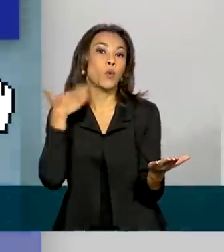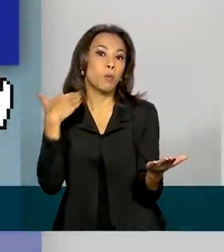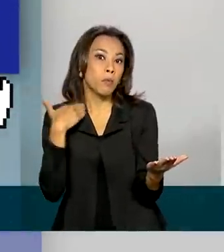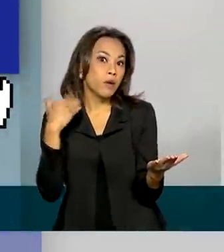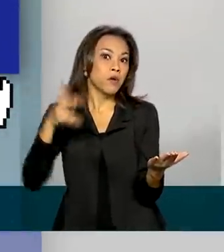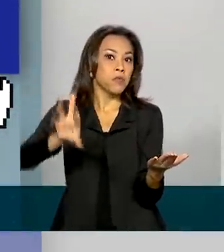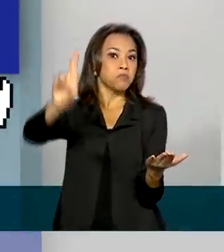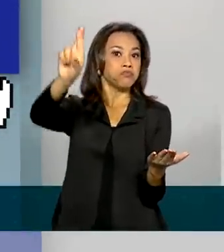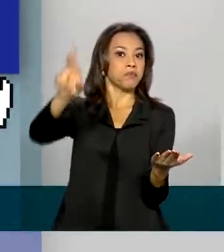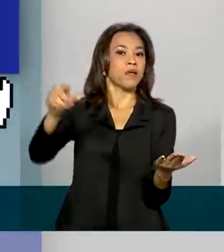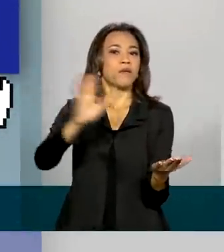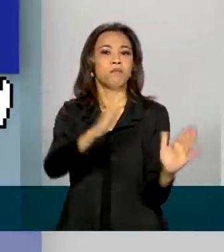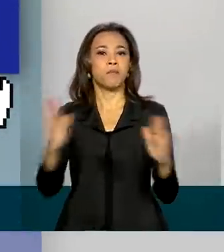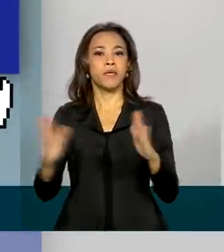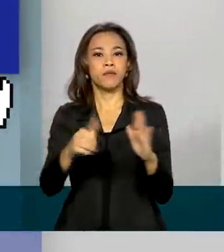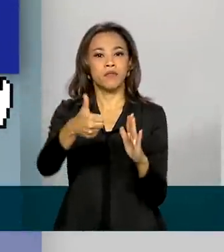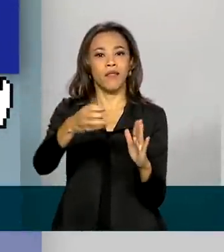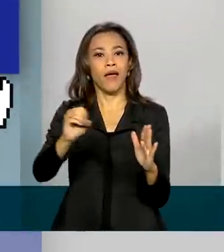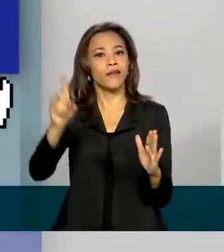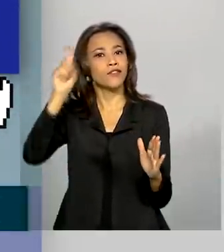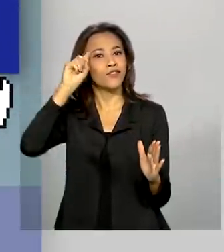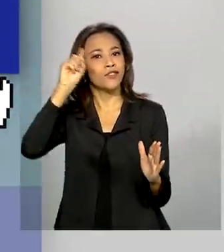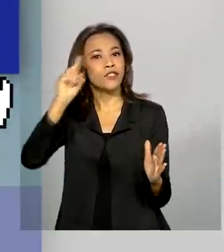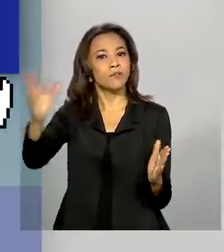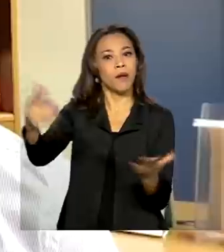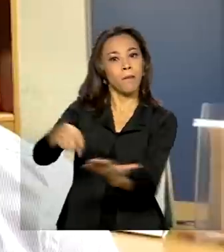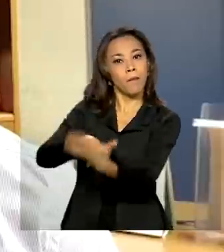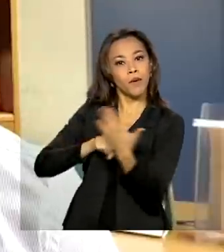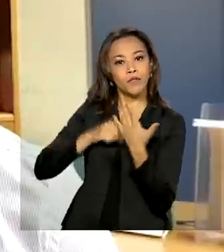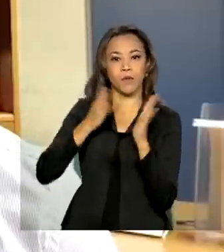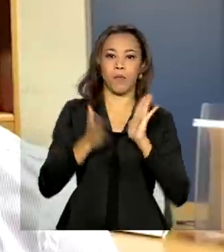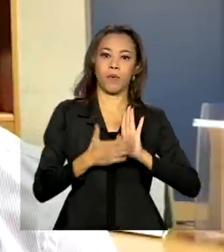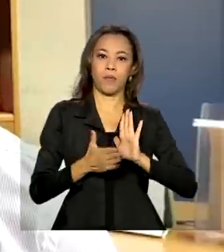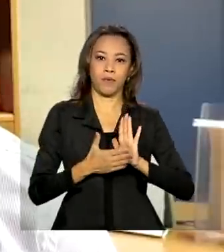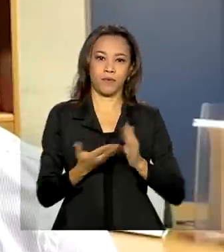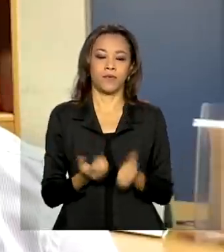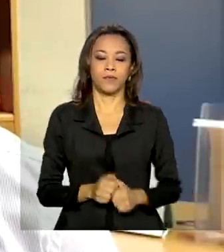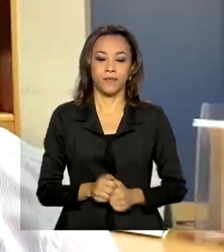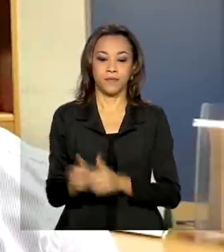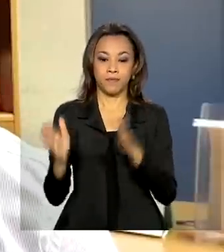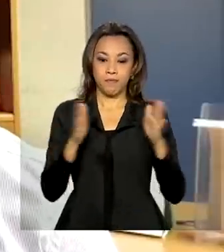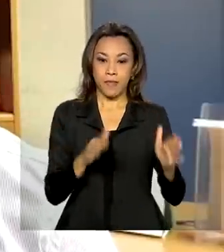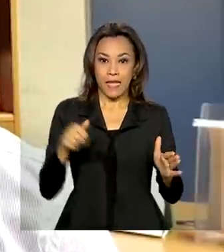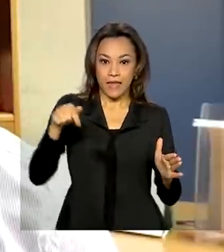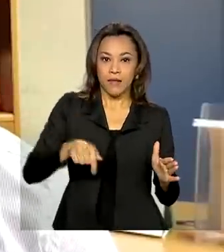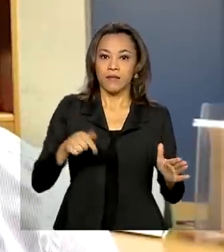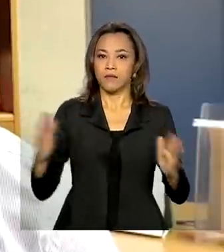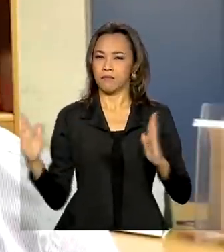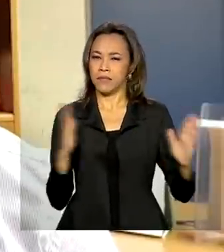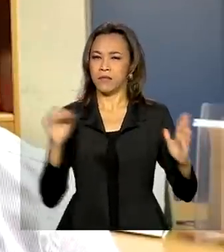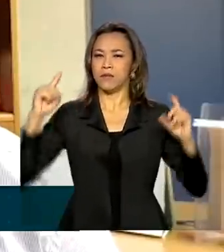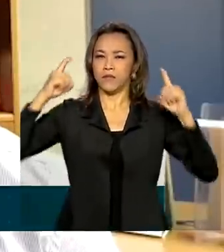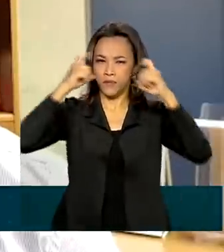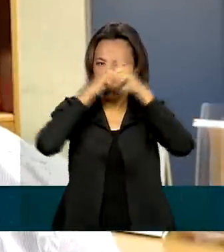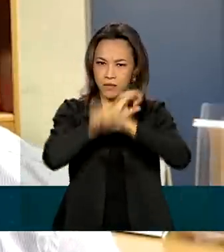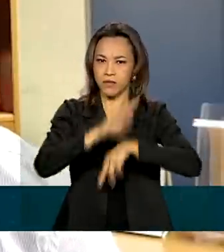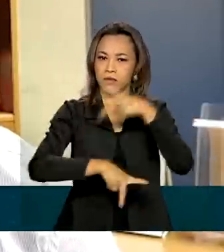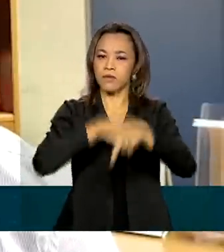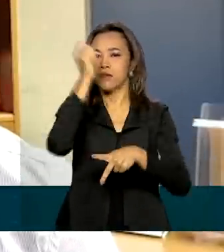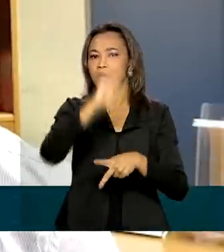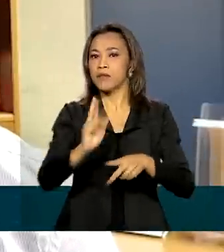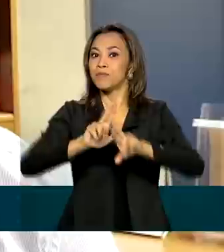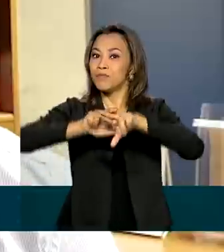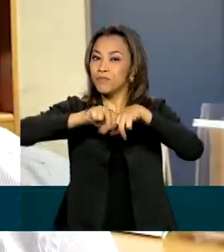instituição tem até 10 dias para apresentar uma proposta. Nesse momento difícil para muitos brasileiros, em virtude da